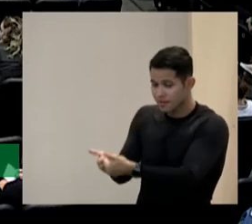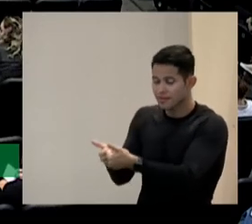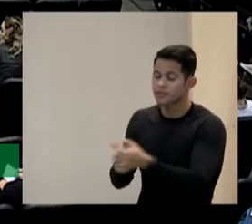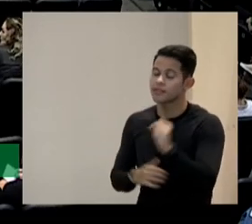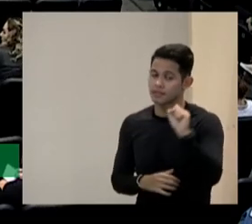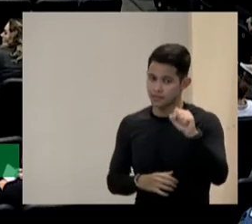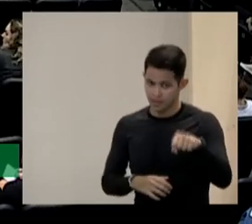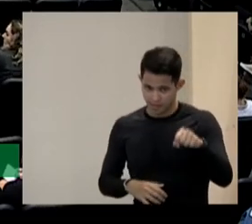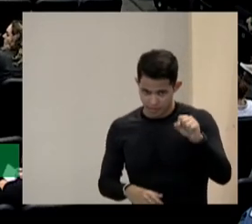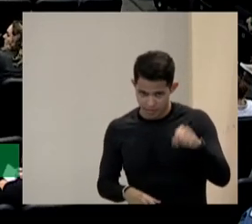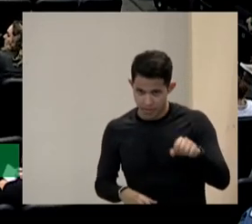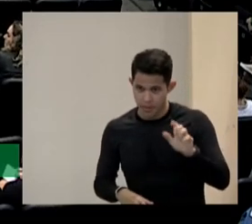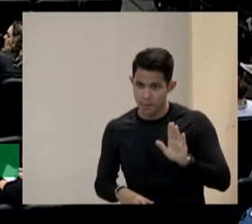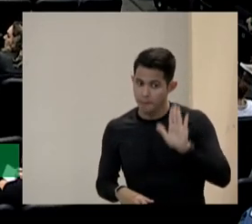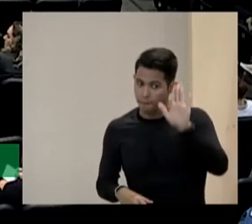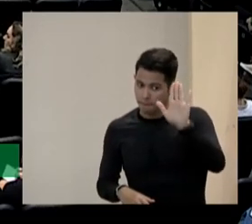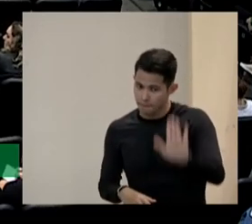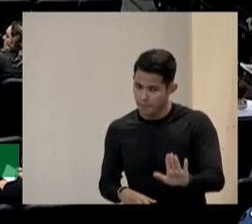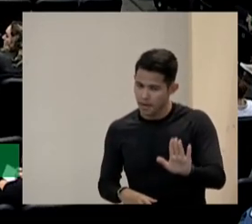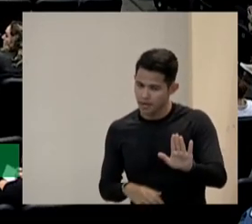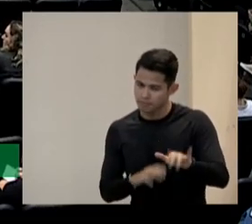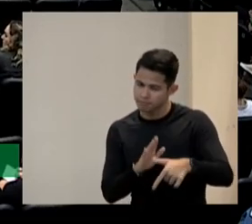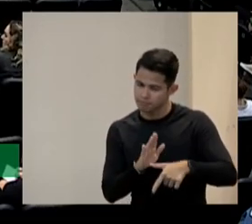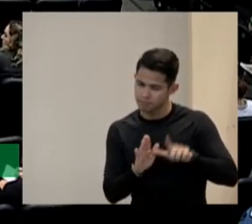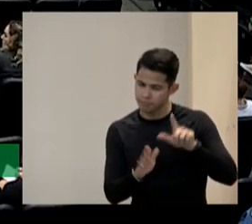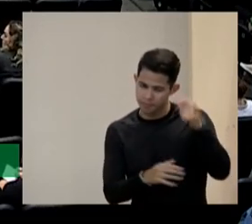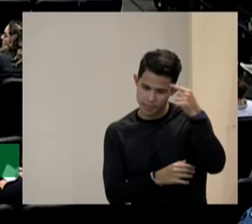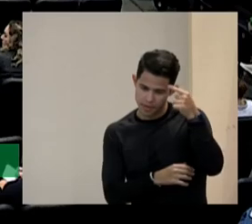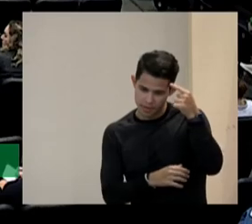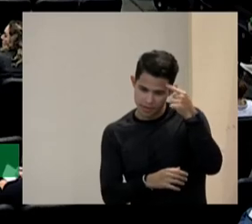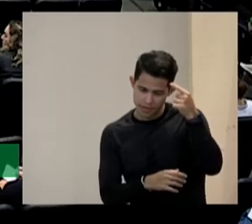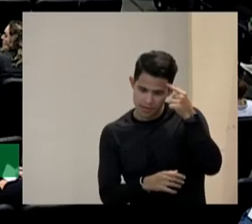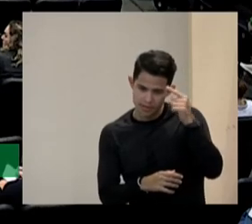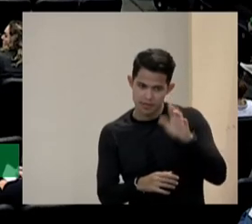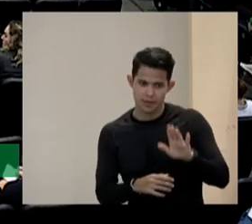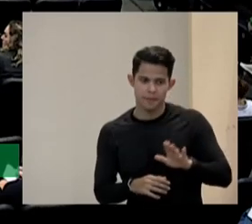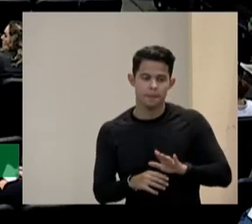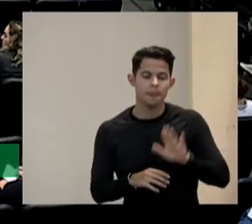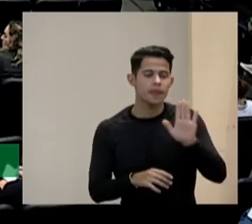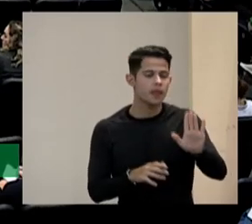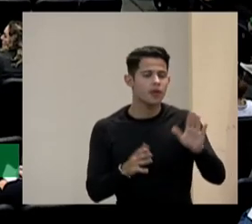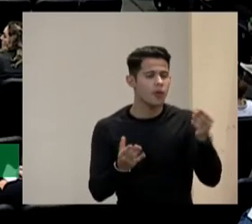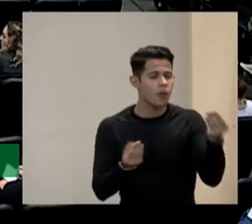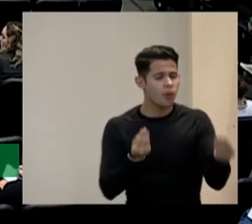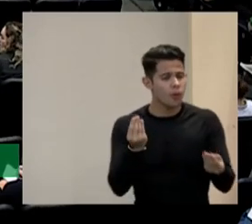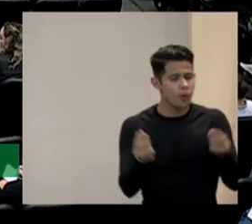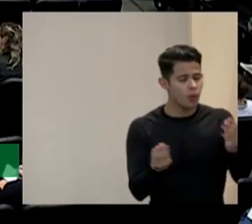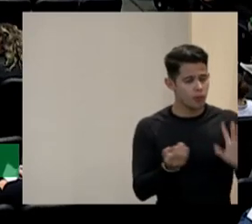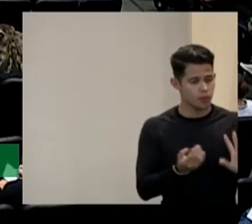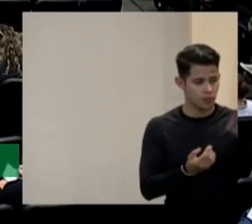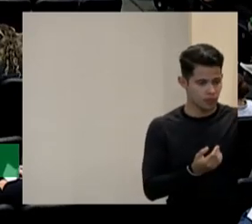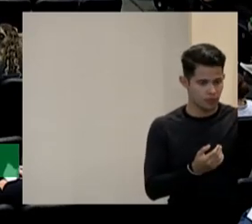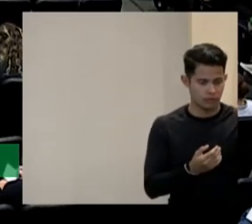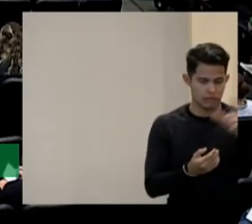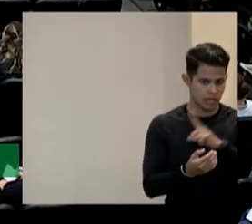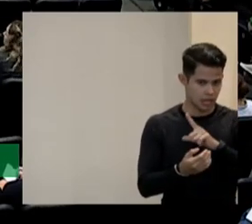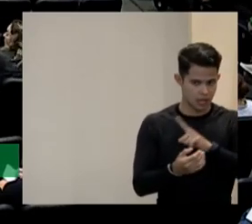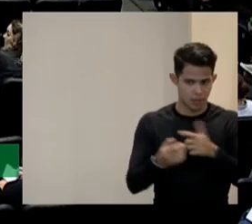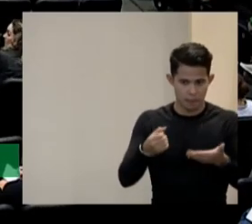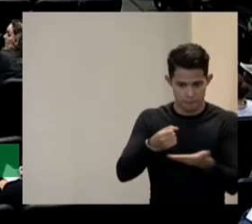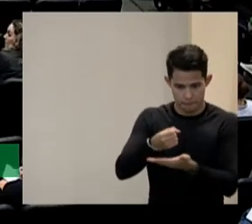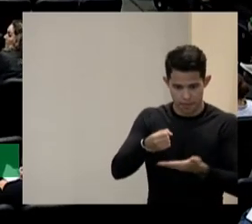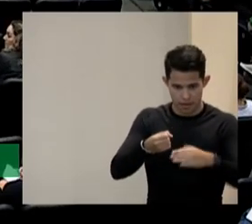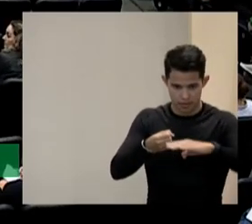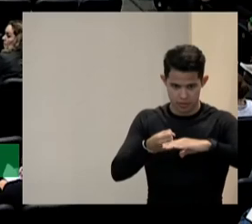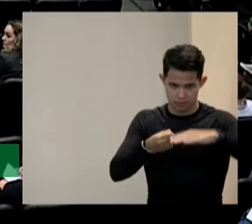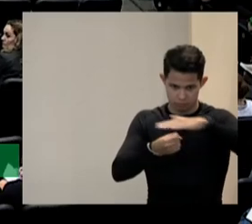mas vamos pensar se realmente isto acontece e acontece en todos os níveis educativos um pouquinho